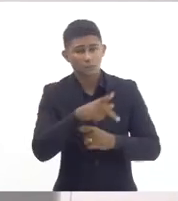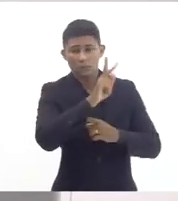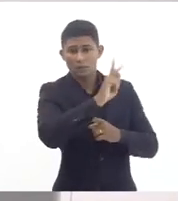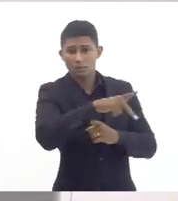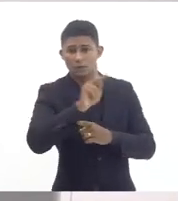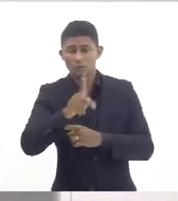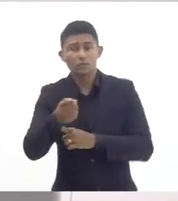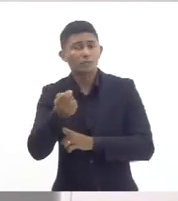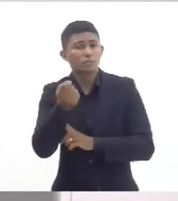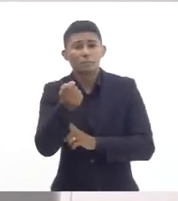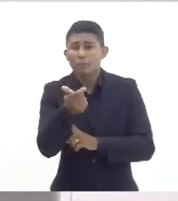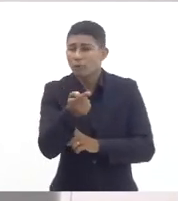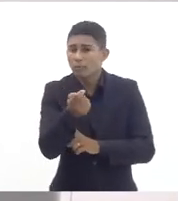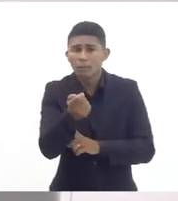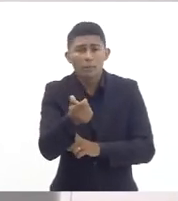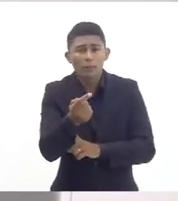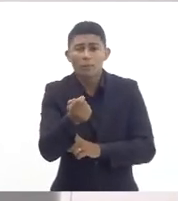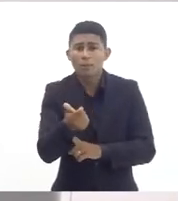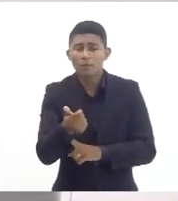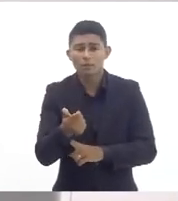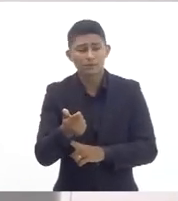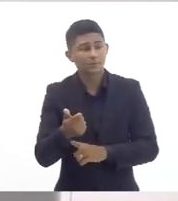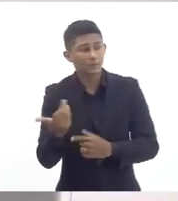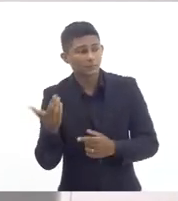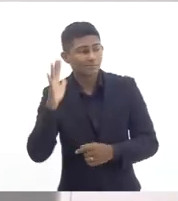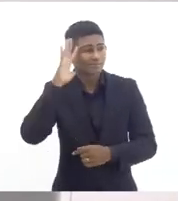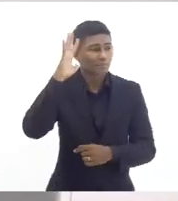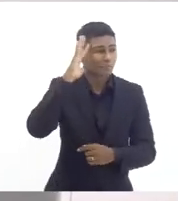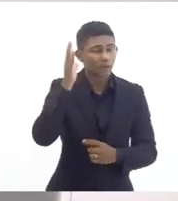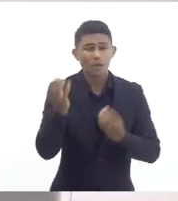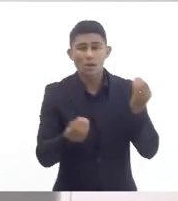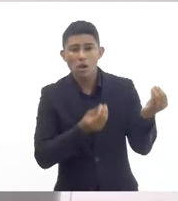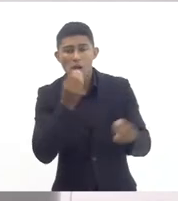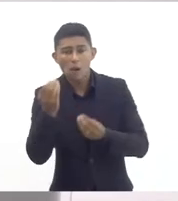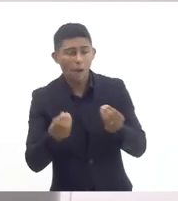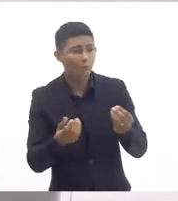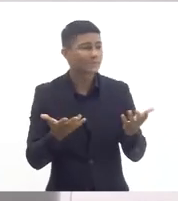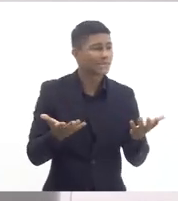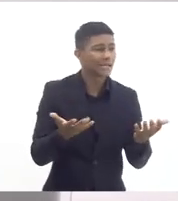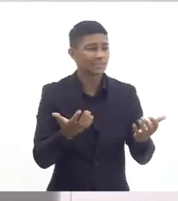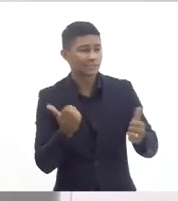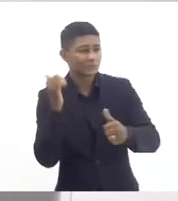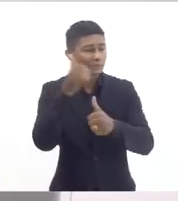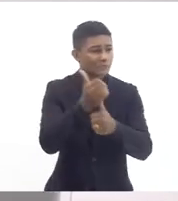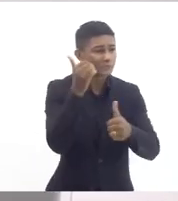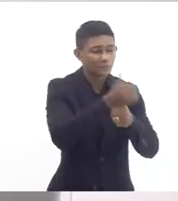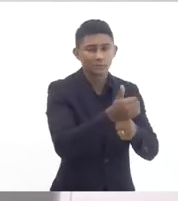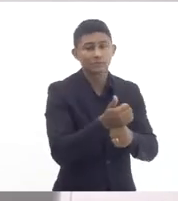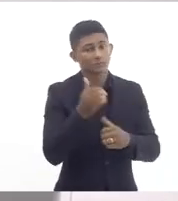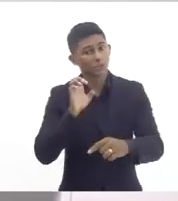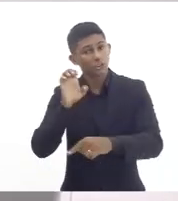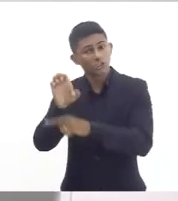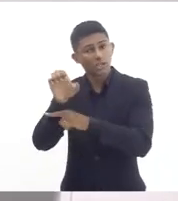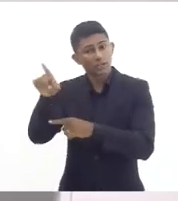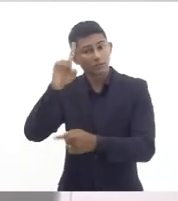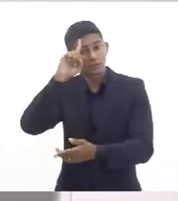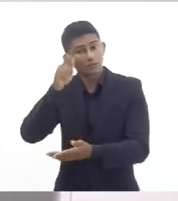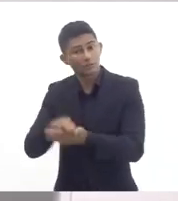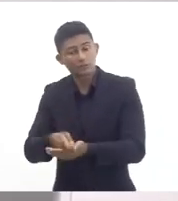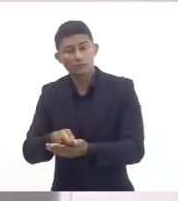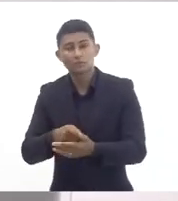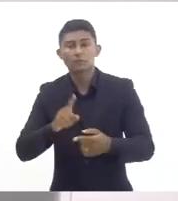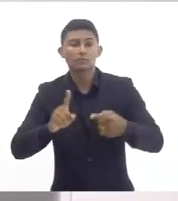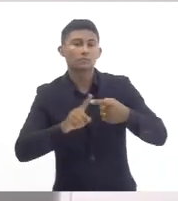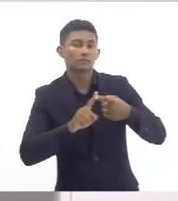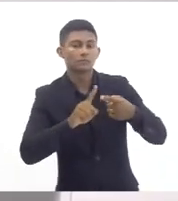você vai ter que ter algum meio de suprir isso que o estado está fazendo com GLP e contrato